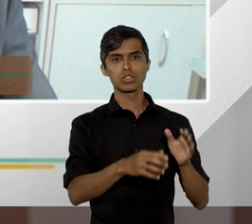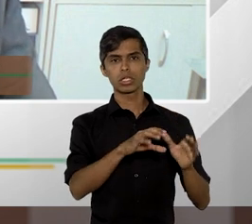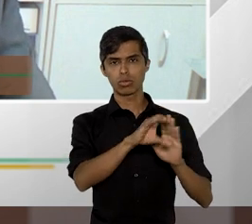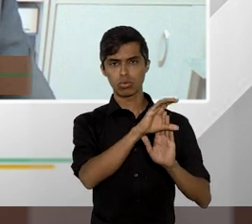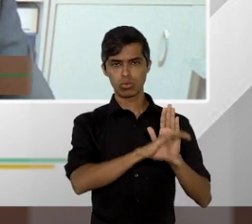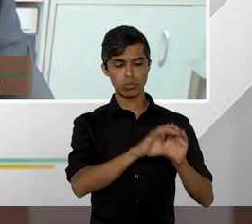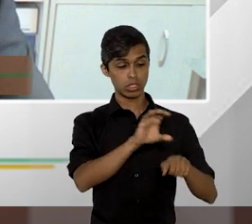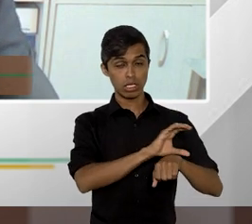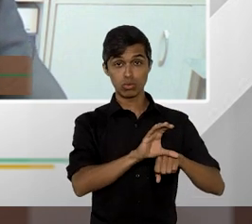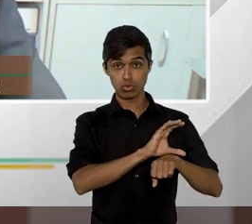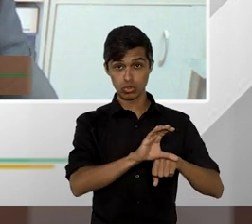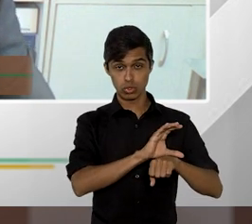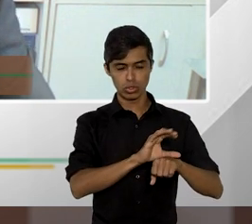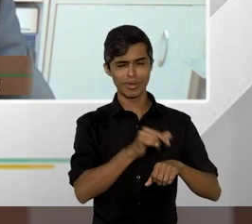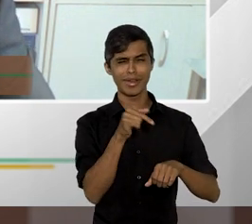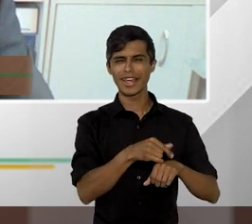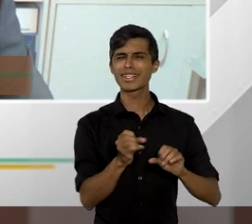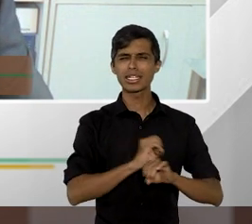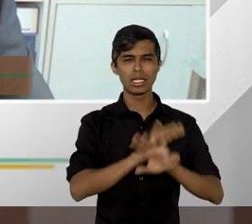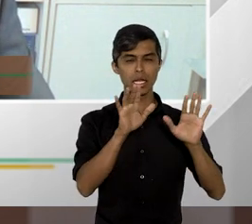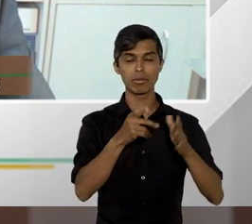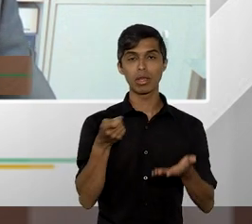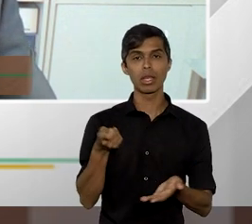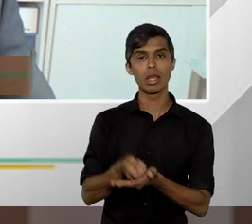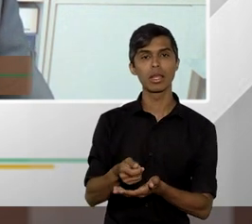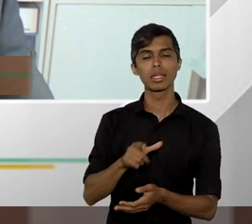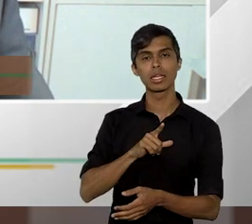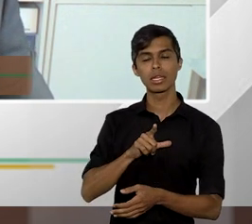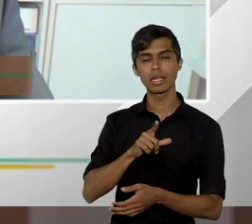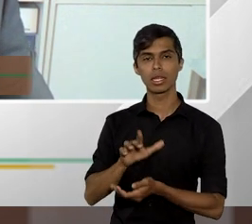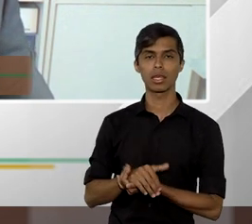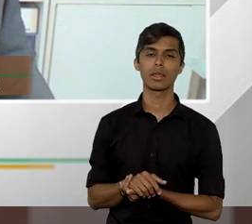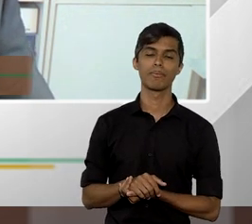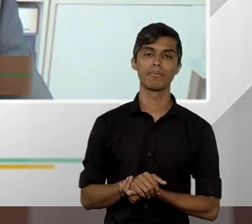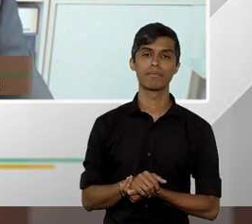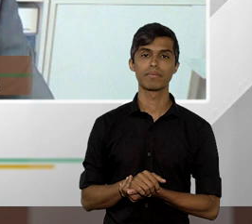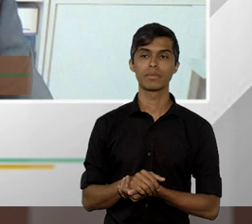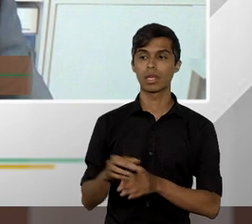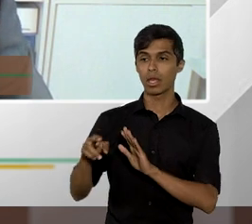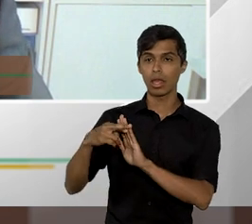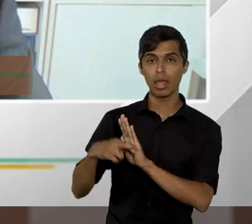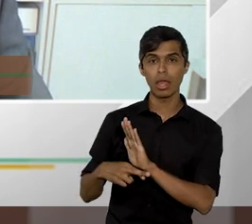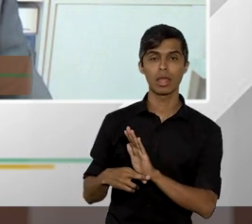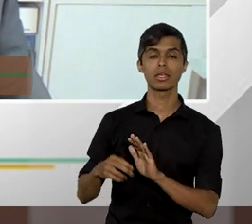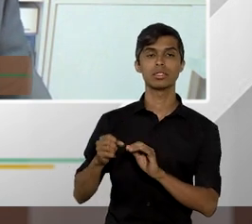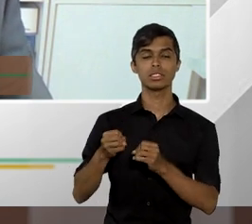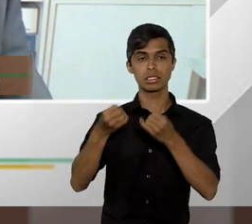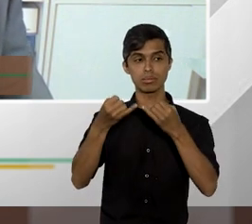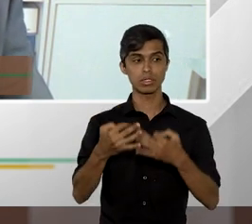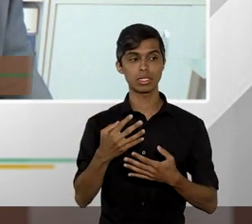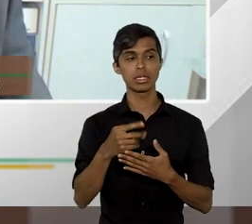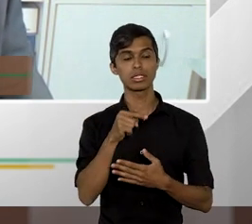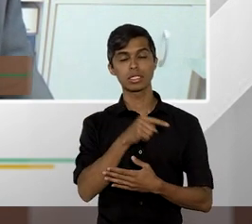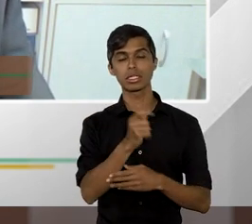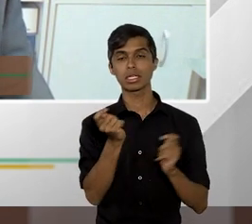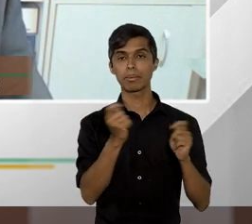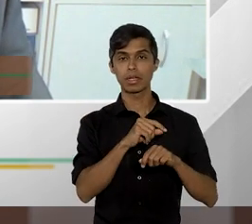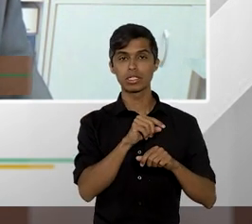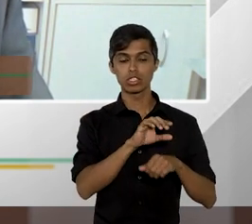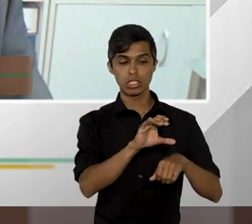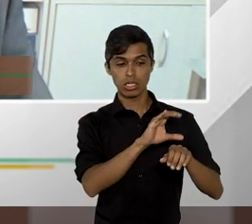exigir a regulamentação para que esse requisito de admissibilidade comece a ser